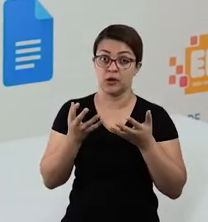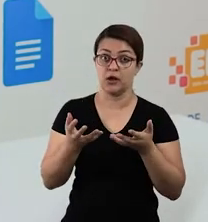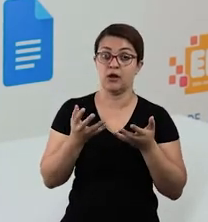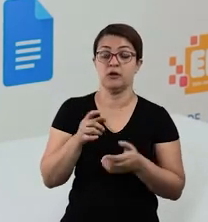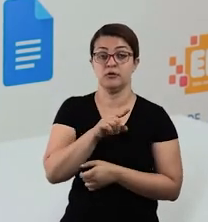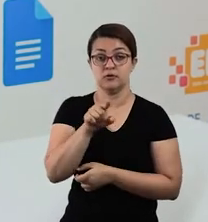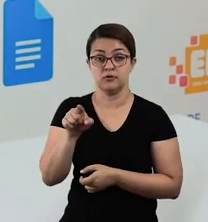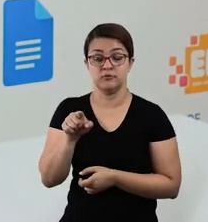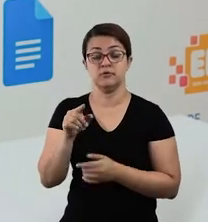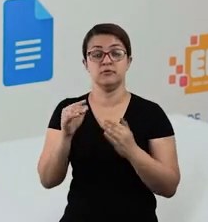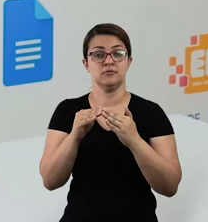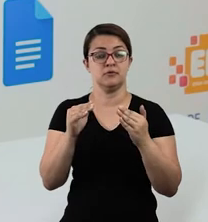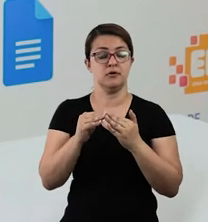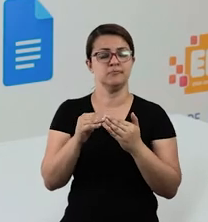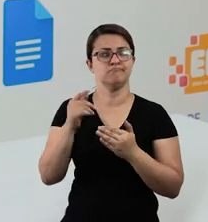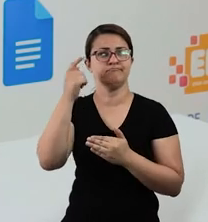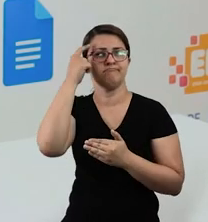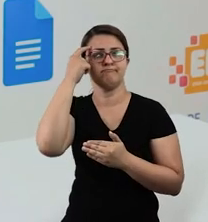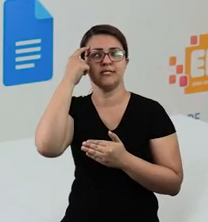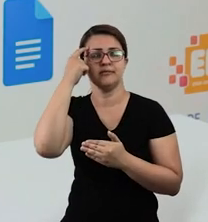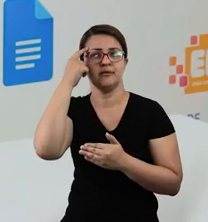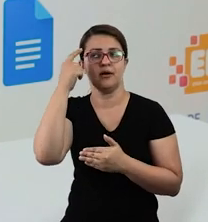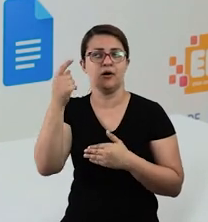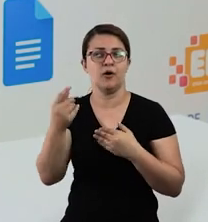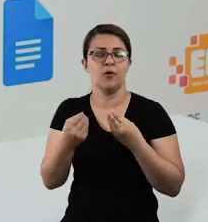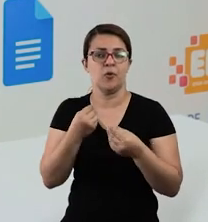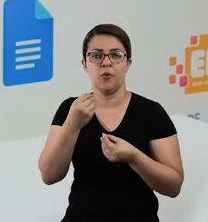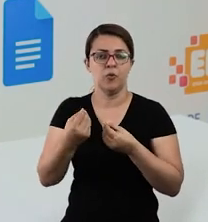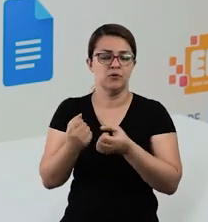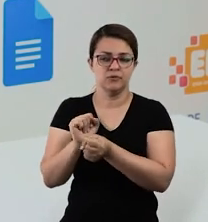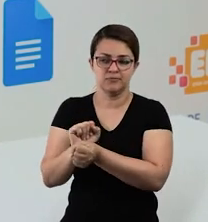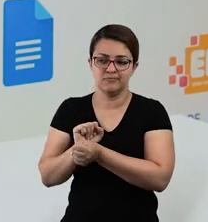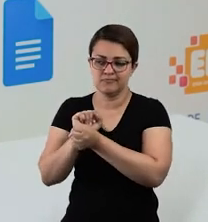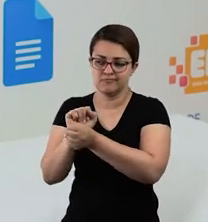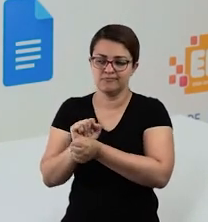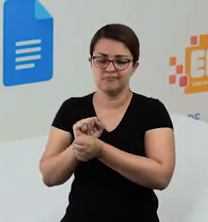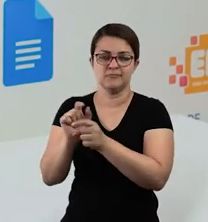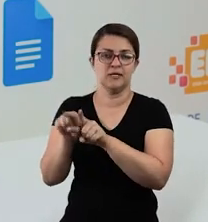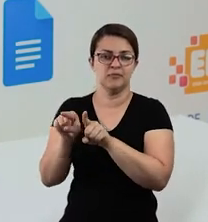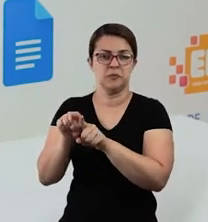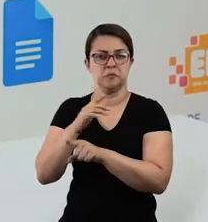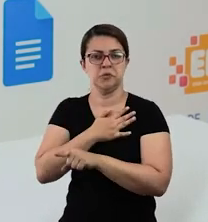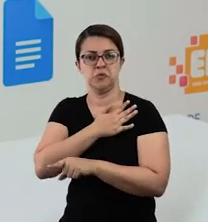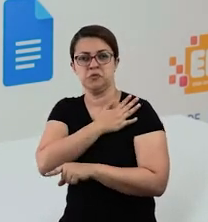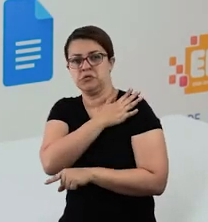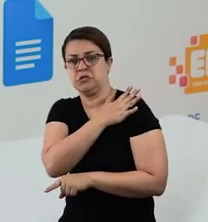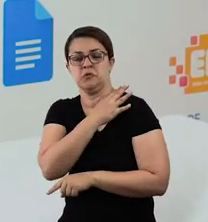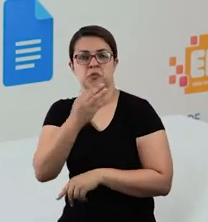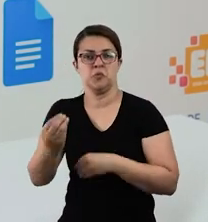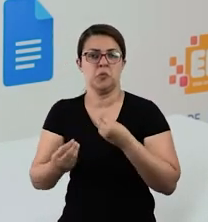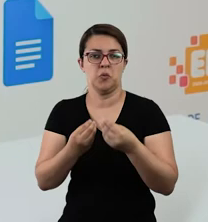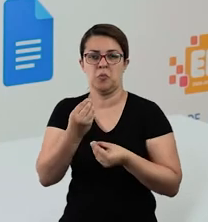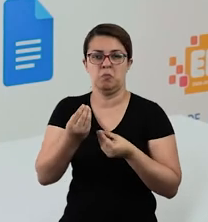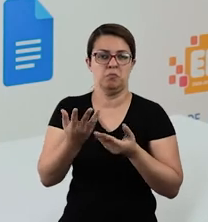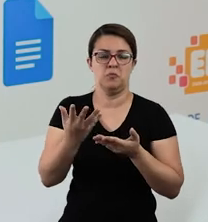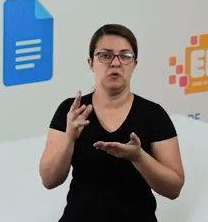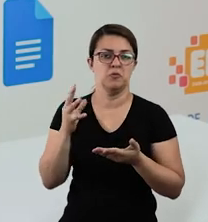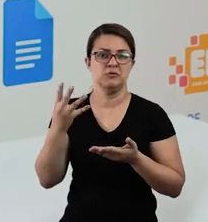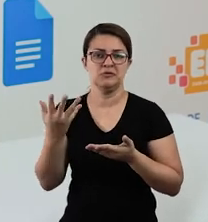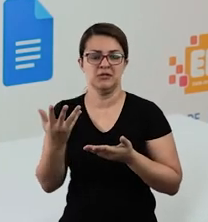que vocês em casa parem um pouquinho e pensem sobre a escravidão, sobre o preconceito, como isso